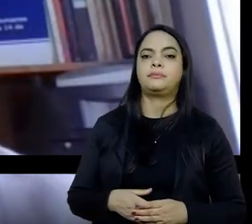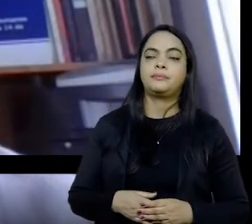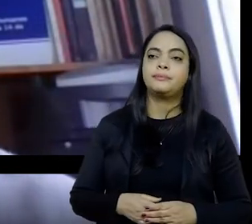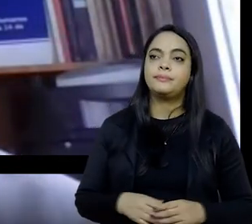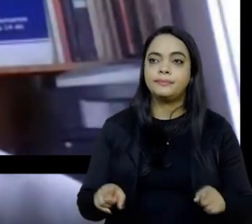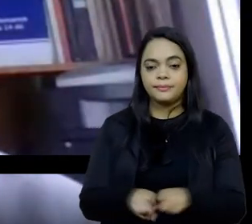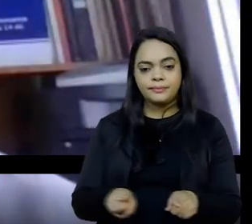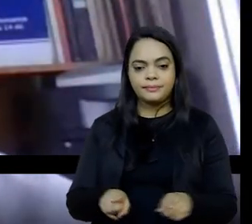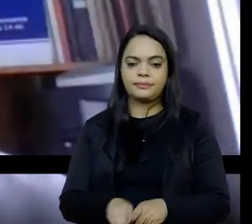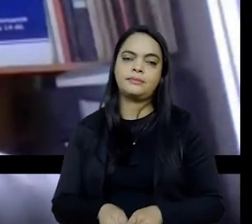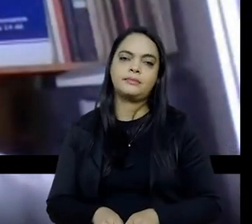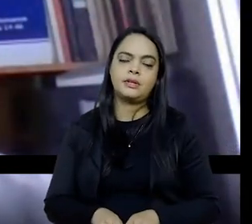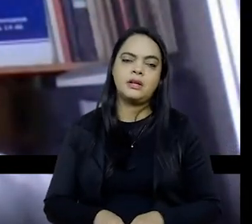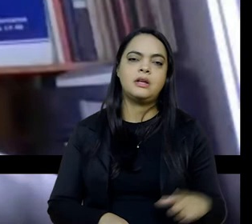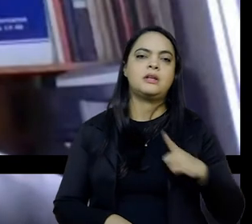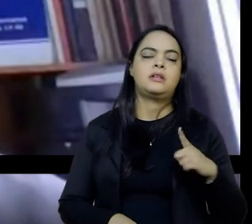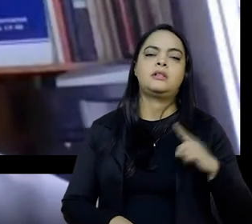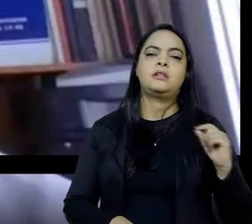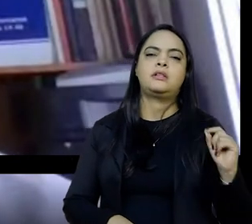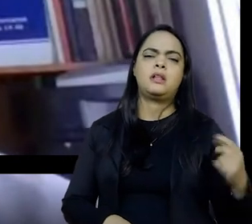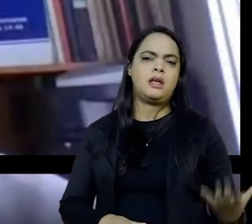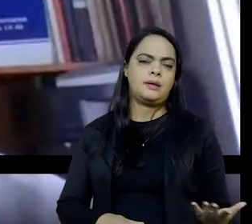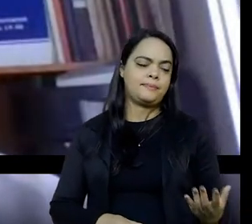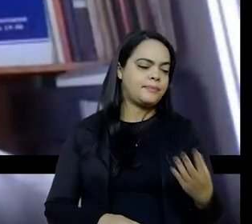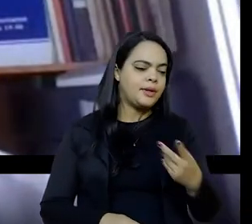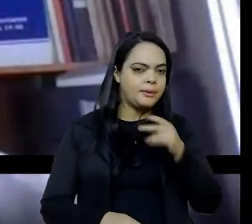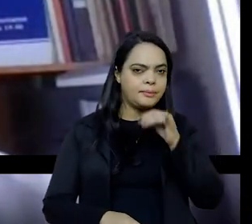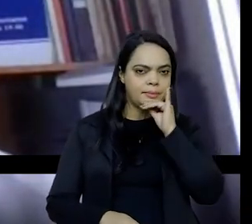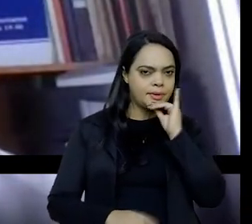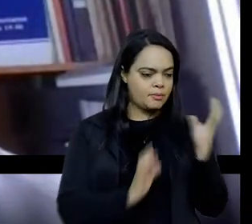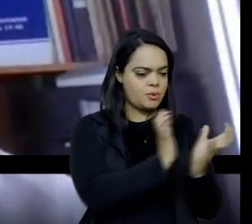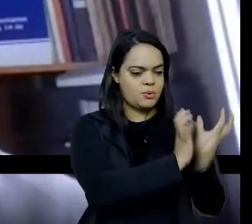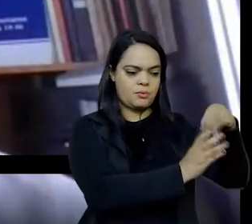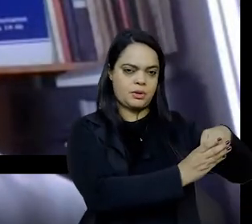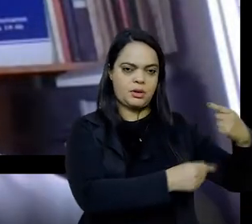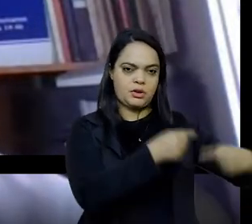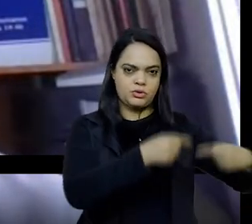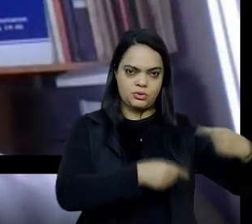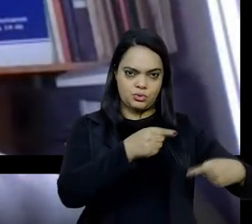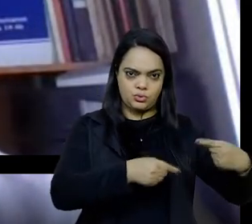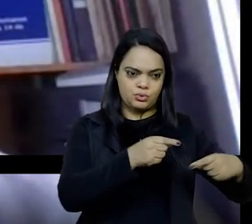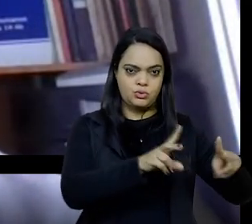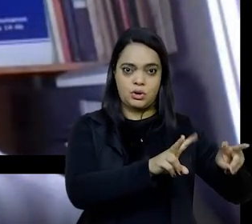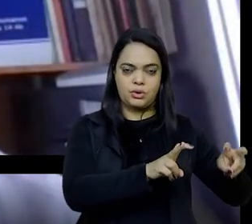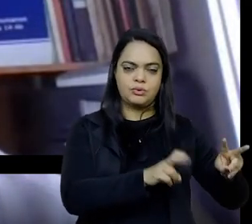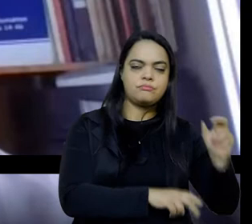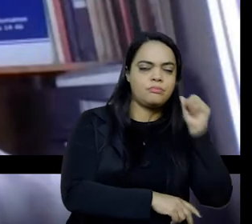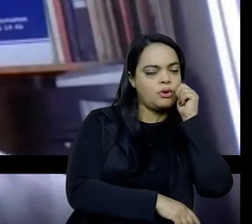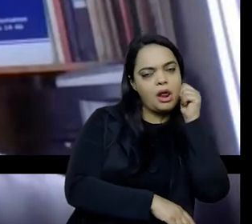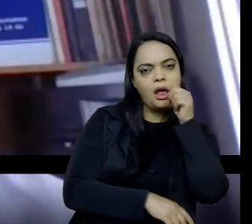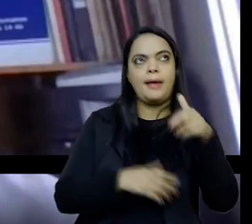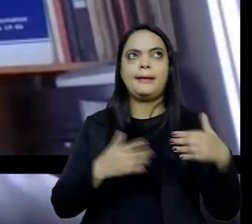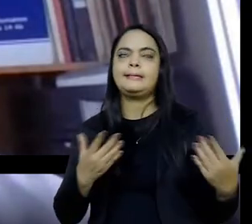sujeito, tem o grupo lá que vai discutir dentro da ideia dos sujeitos coletivos, como nós temos mulheres, temos